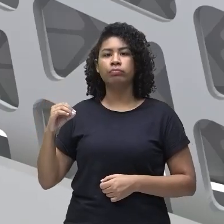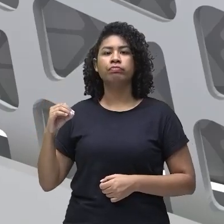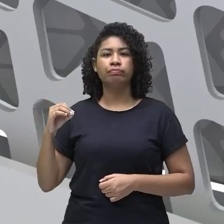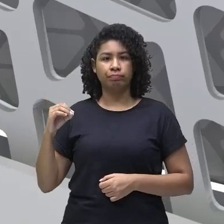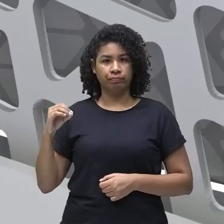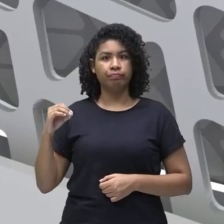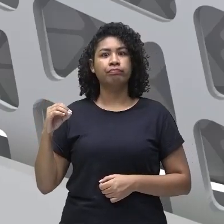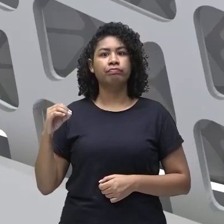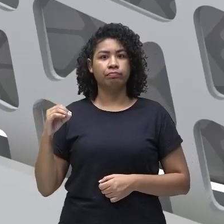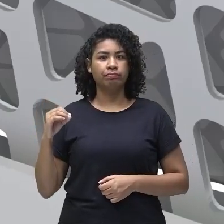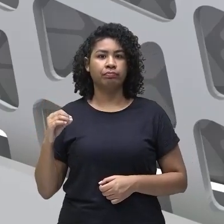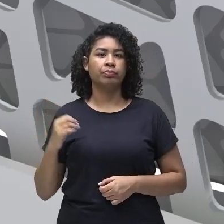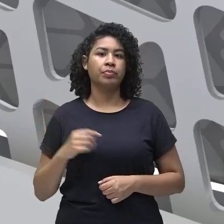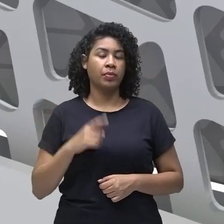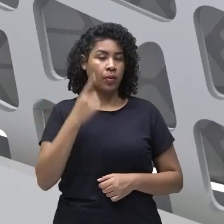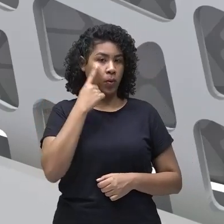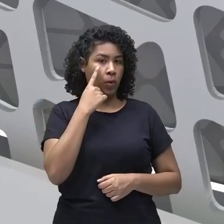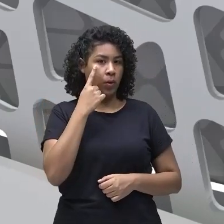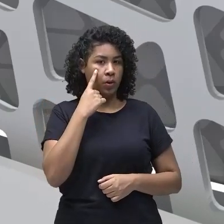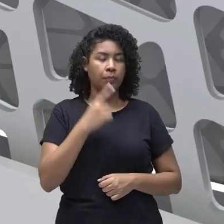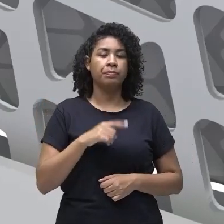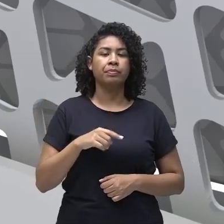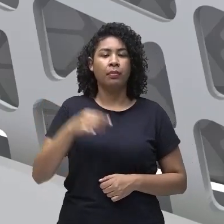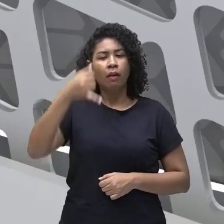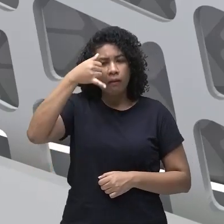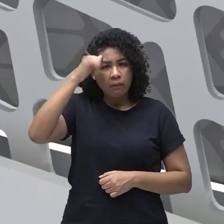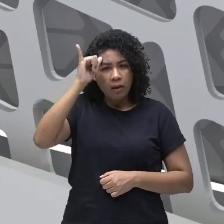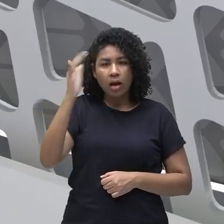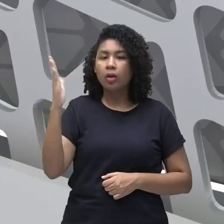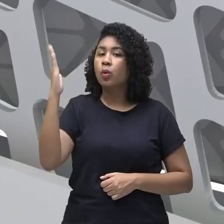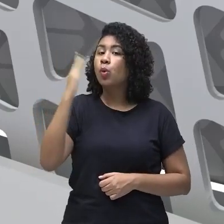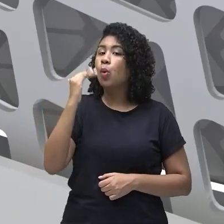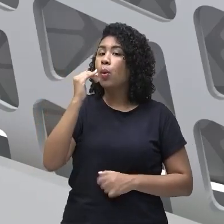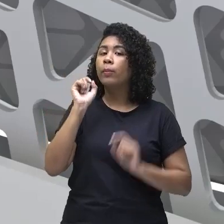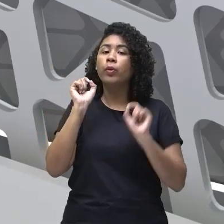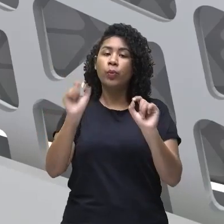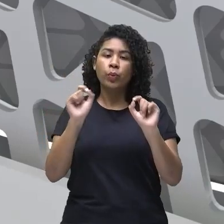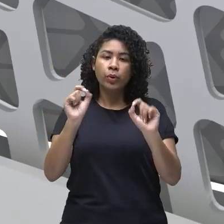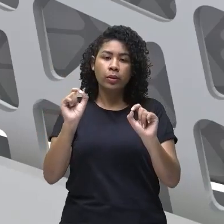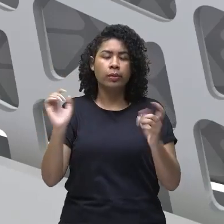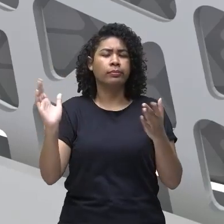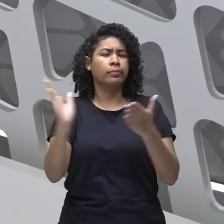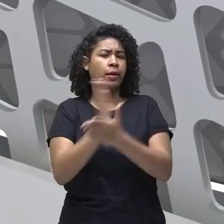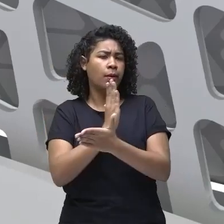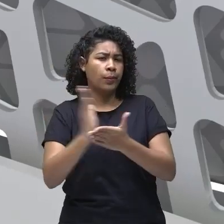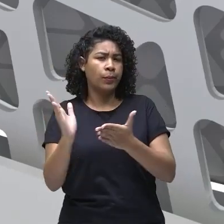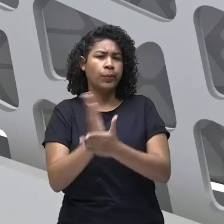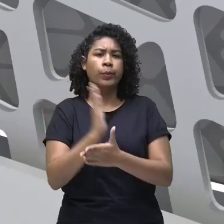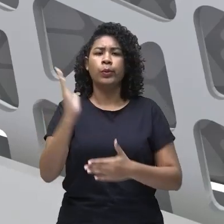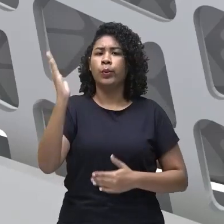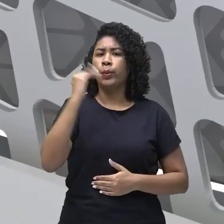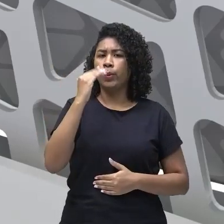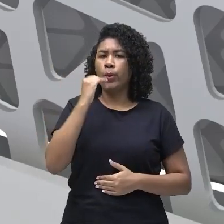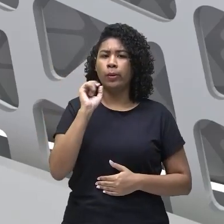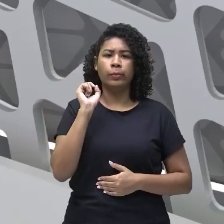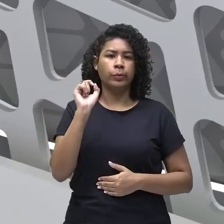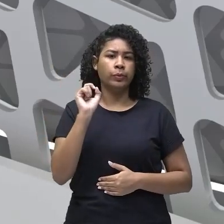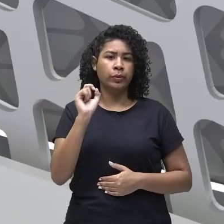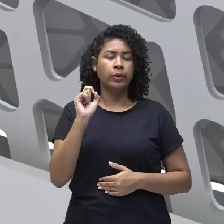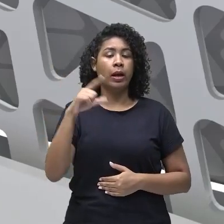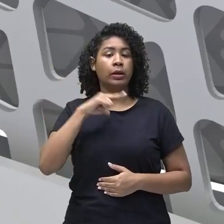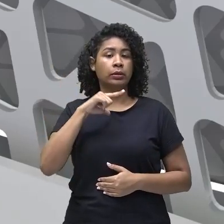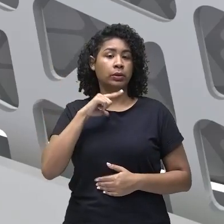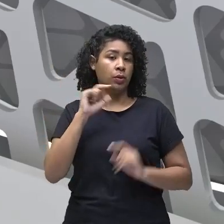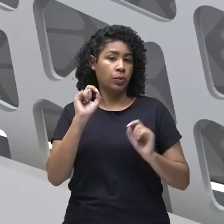alimentação das vacas, não sei se vocês já repararam, mas alguns animais eles têm no aparelho digestivo, eles